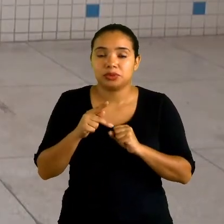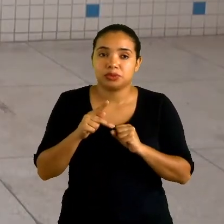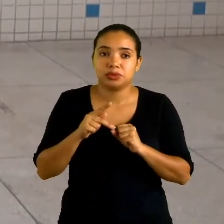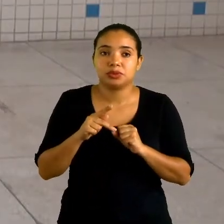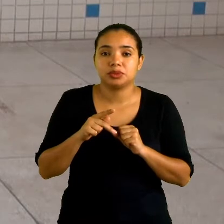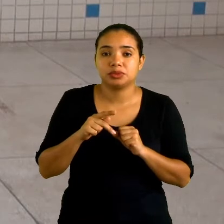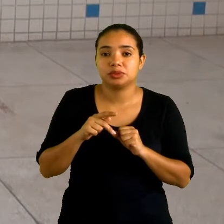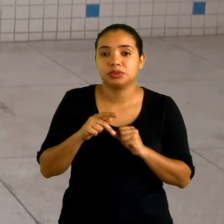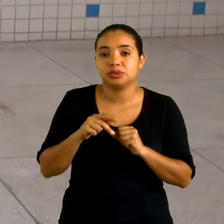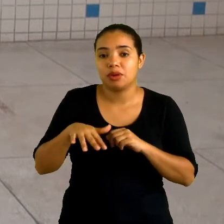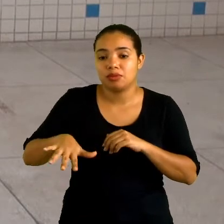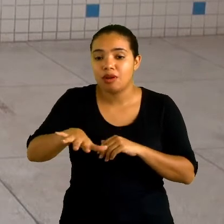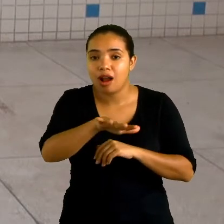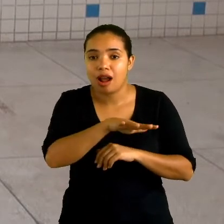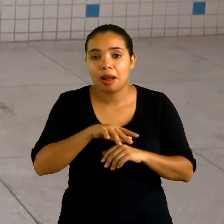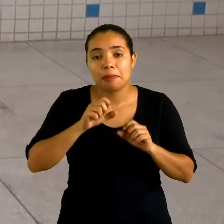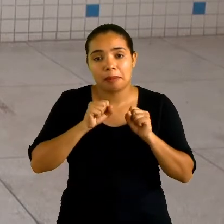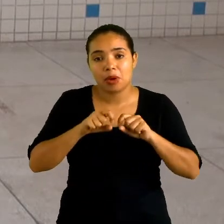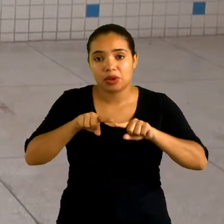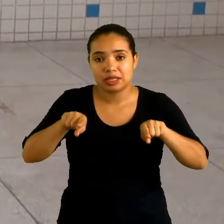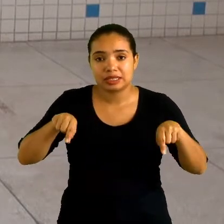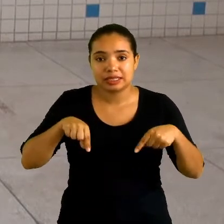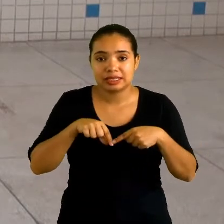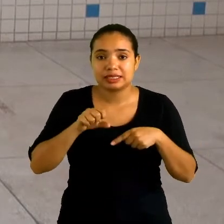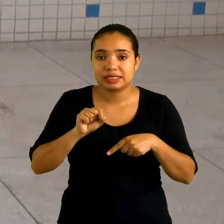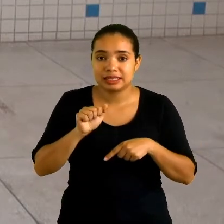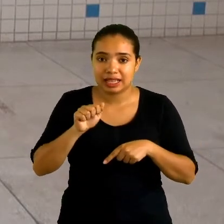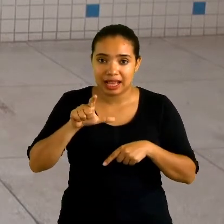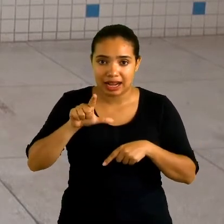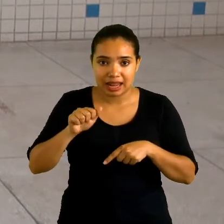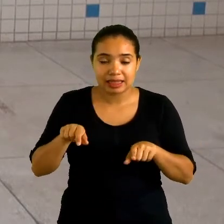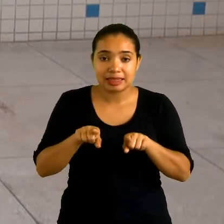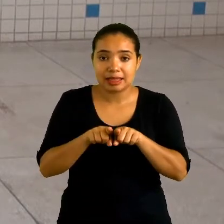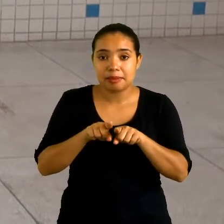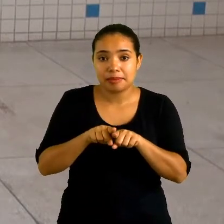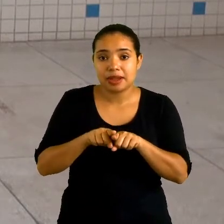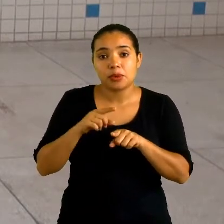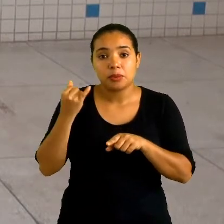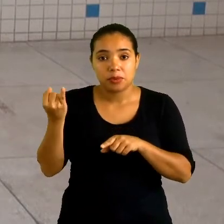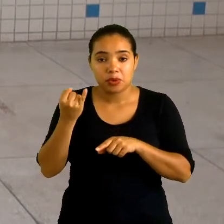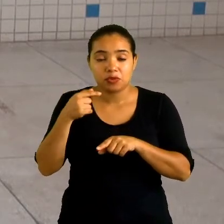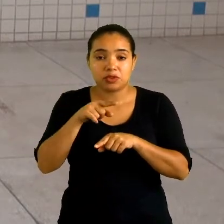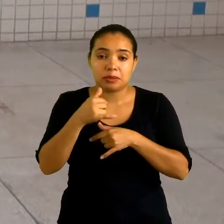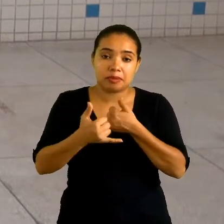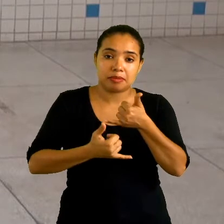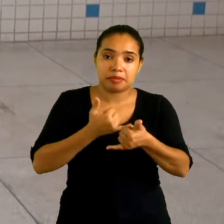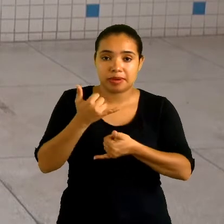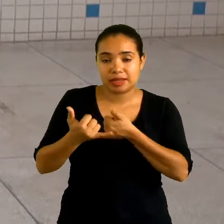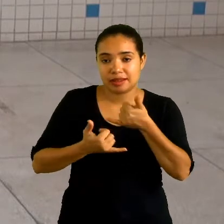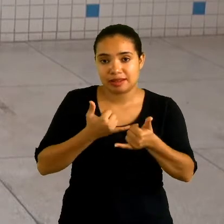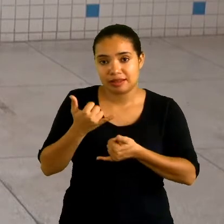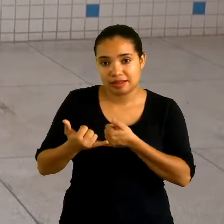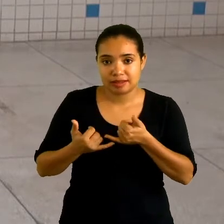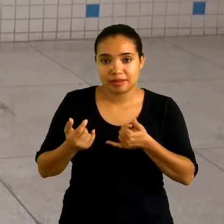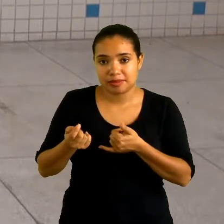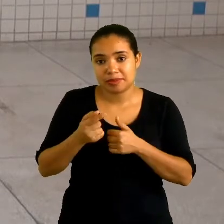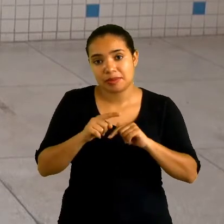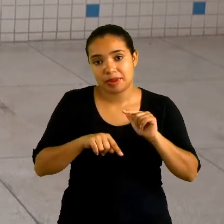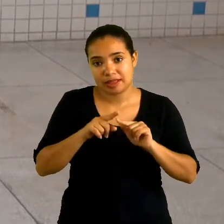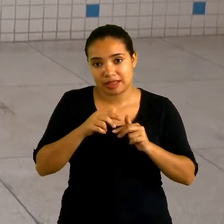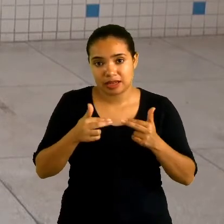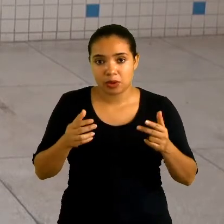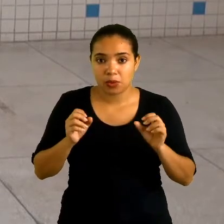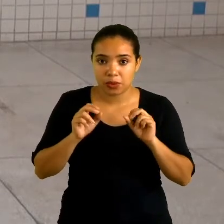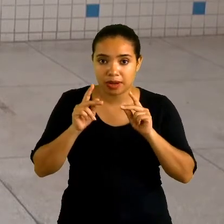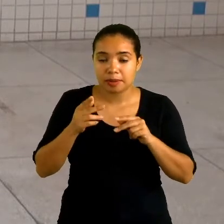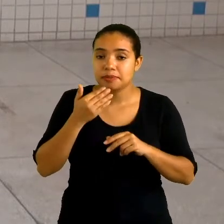quintal, até mesmo na sala, com espaço pequeno, que interessa é você vai poder brincar aí com pouco material, tá bom?